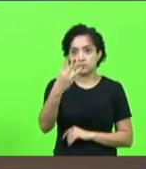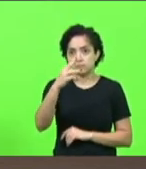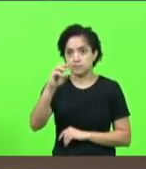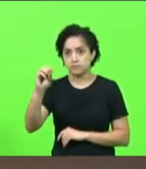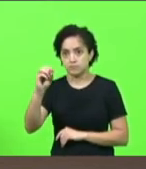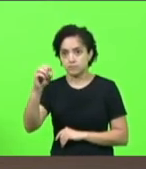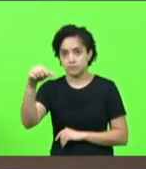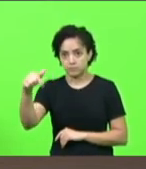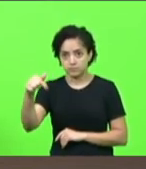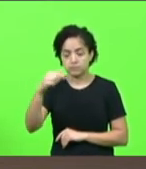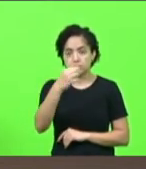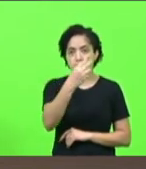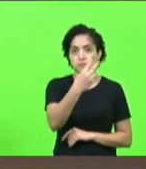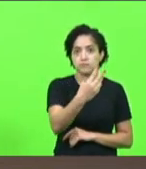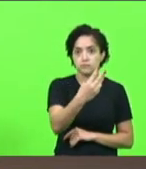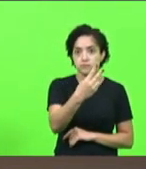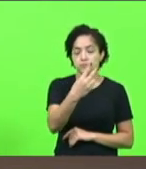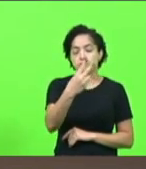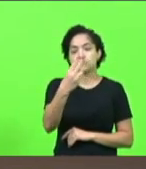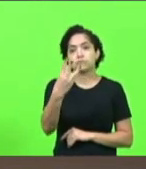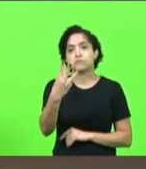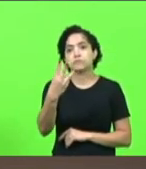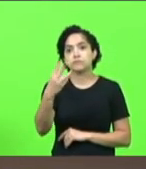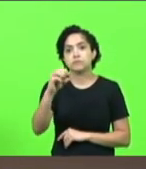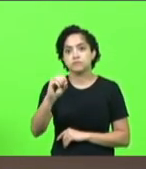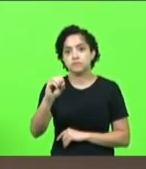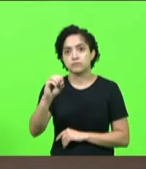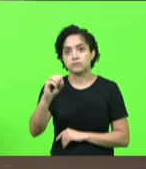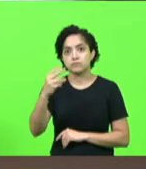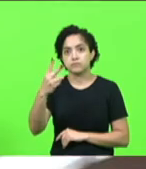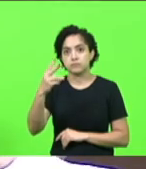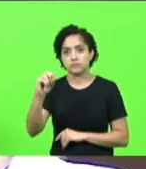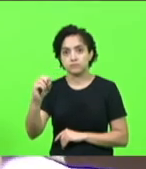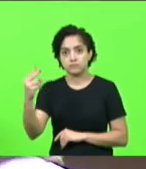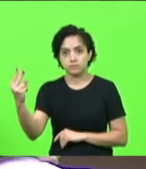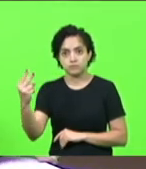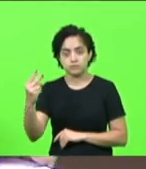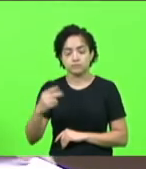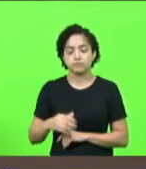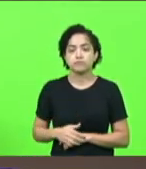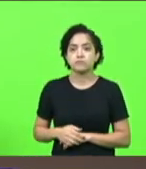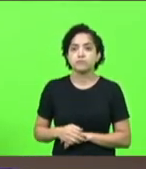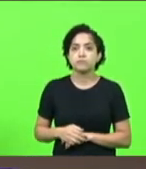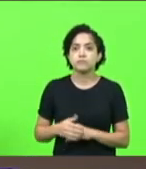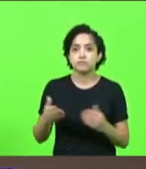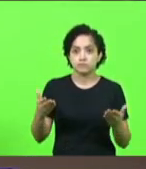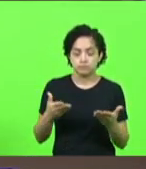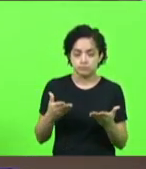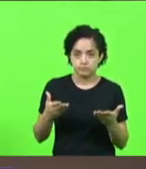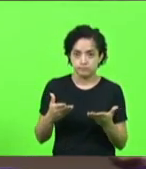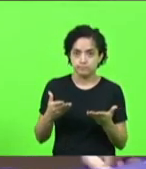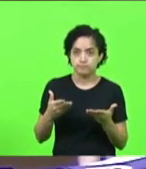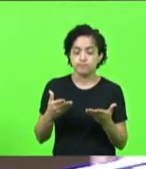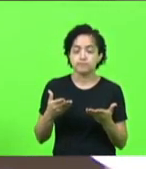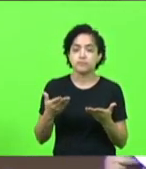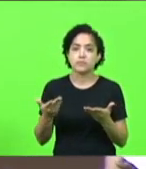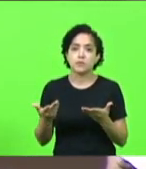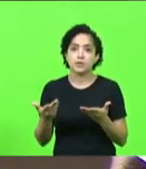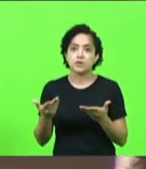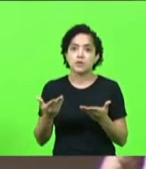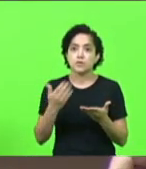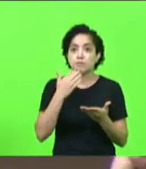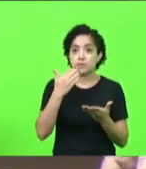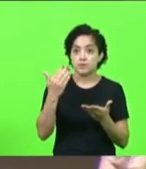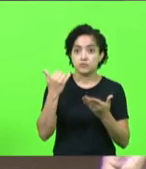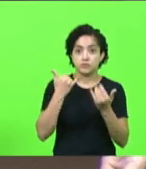2307 a 2322 então por conta que os pedidos de